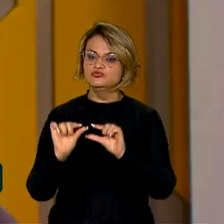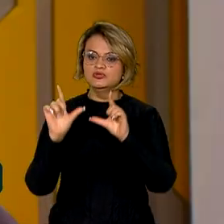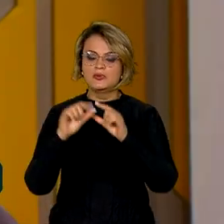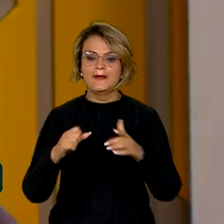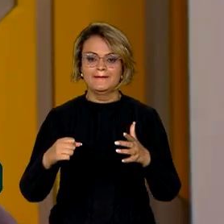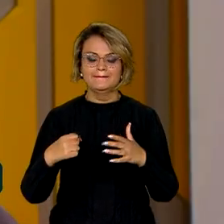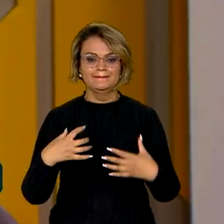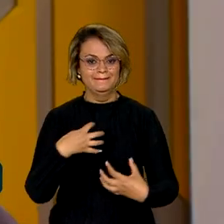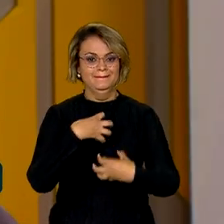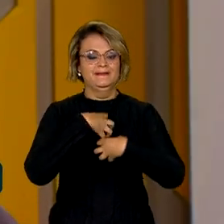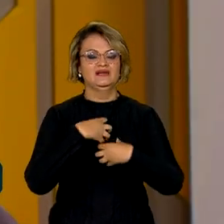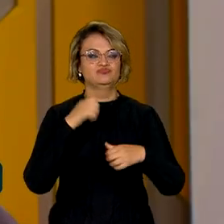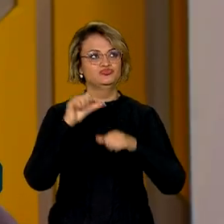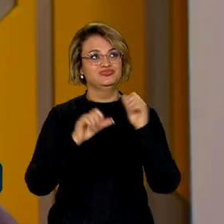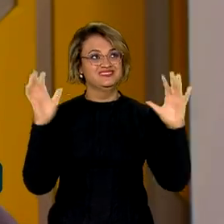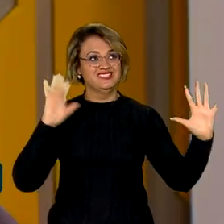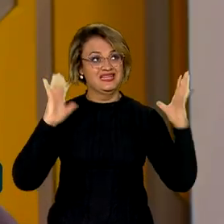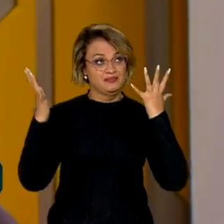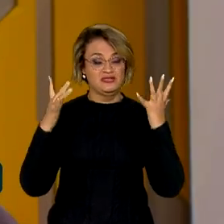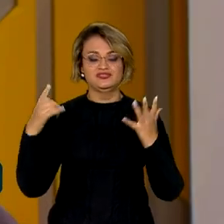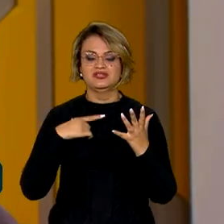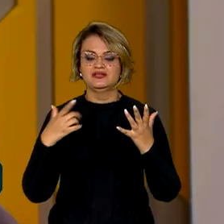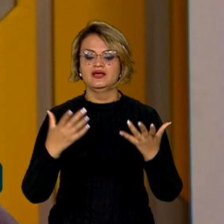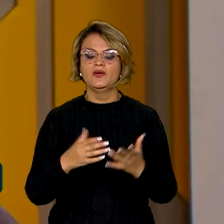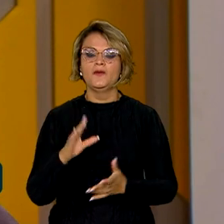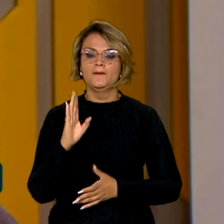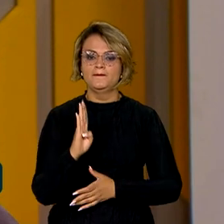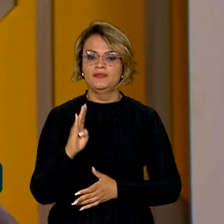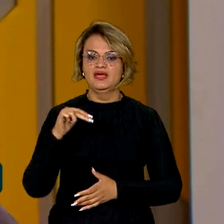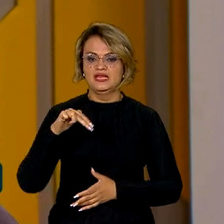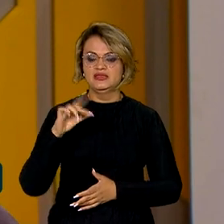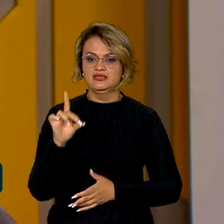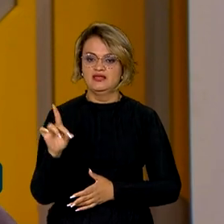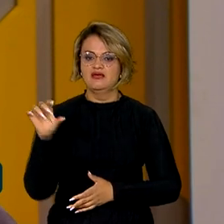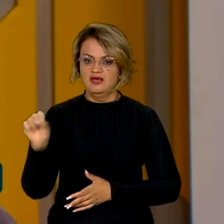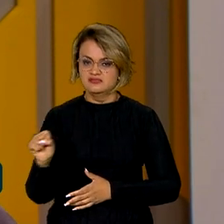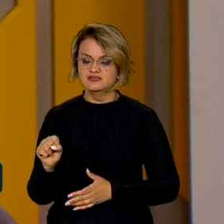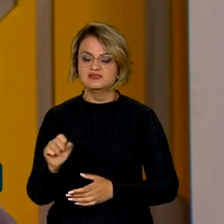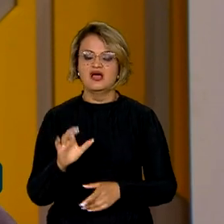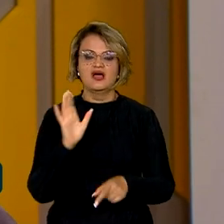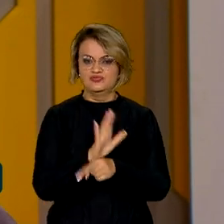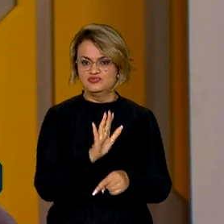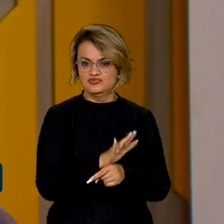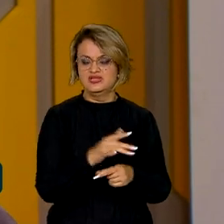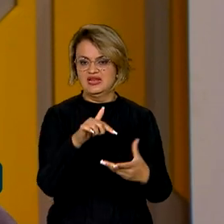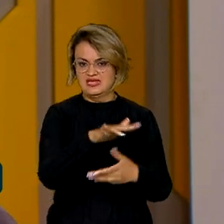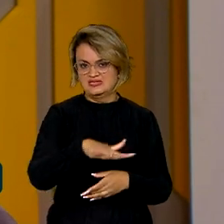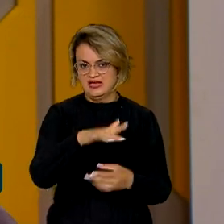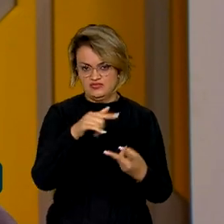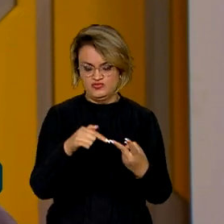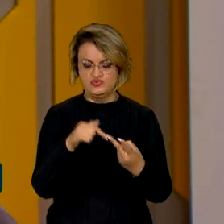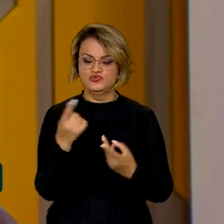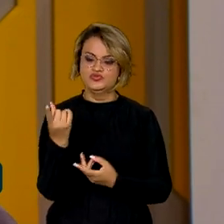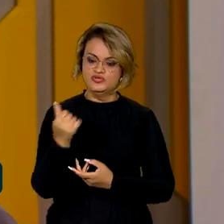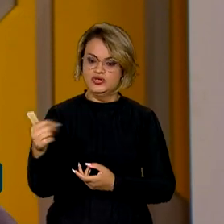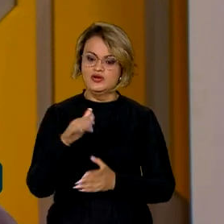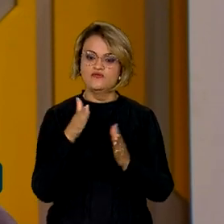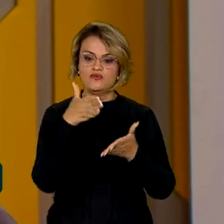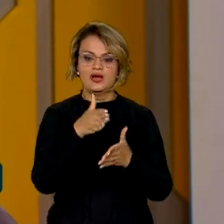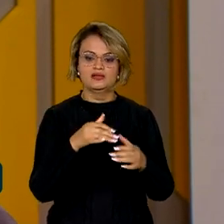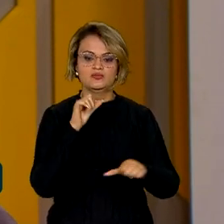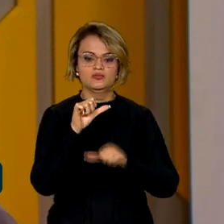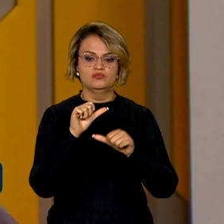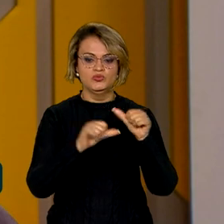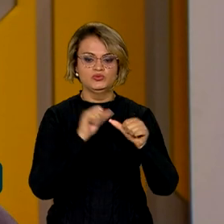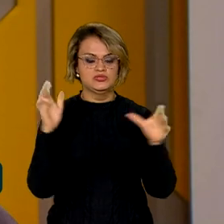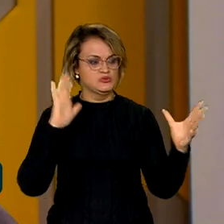os impactos das mudanças climáticas. O BNDES opera dois fundos importantes nessa área, o Fundo Nacional sobre Mudanças do